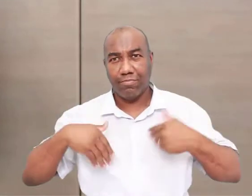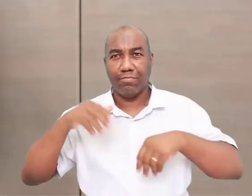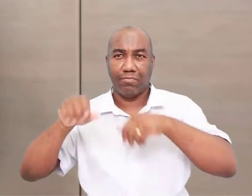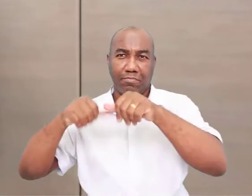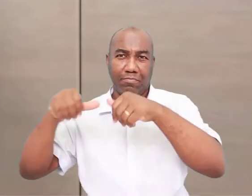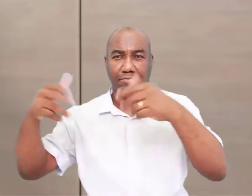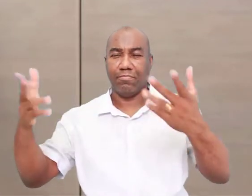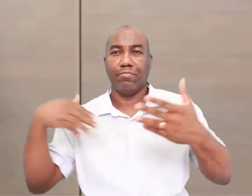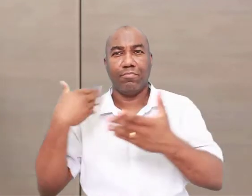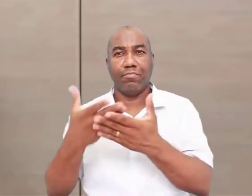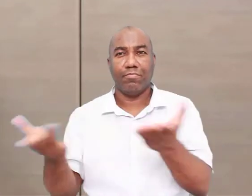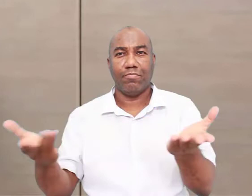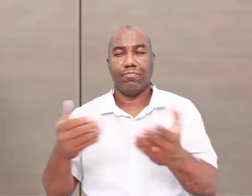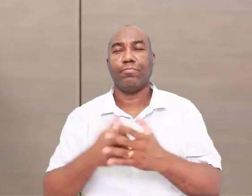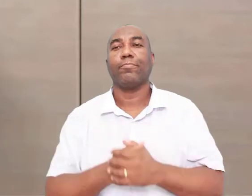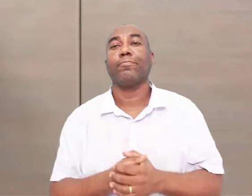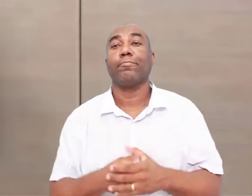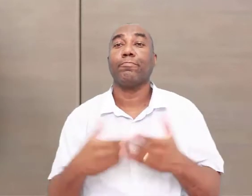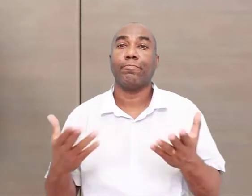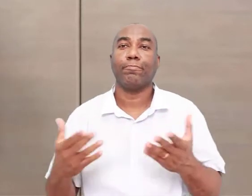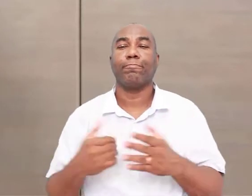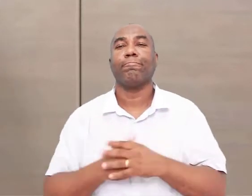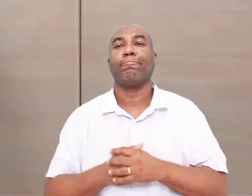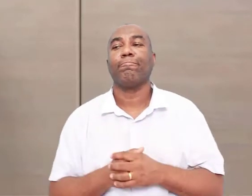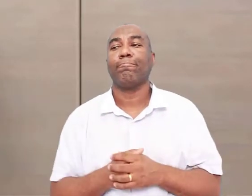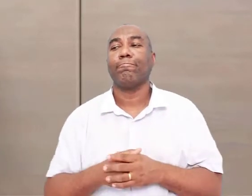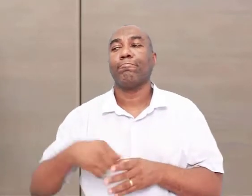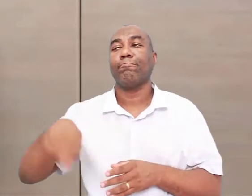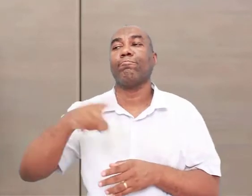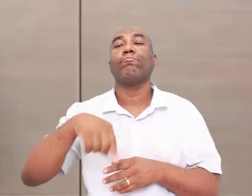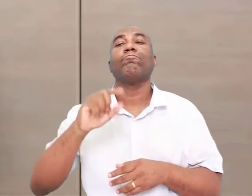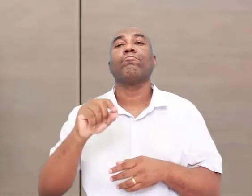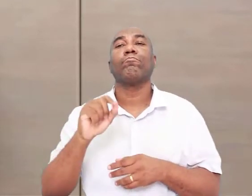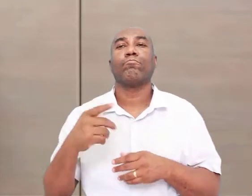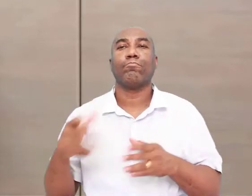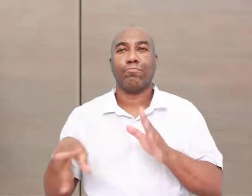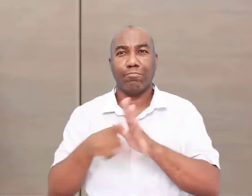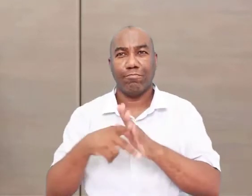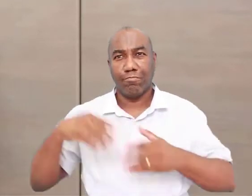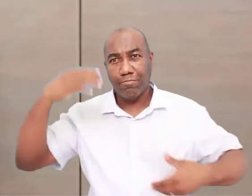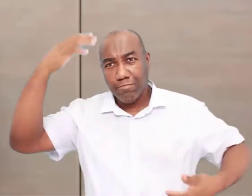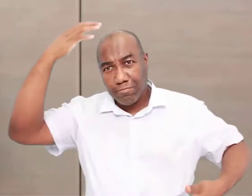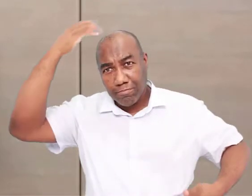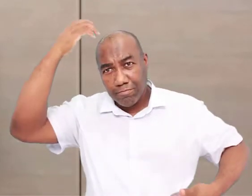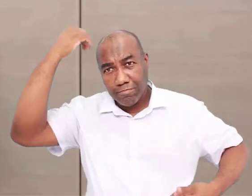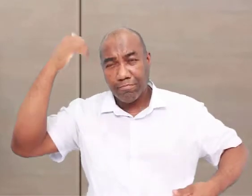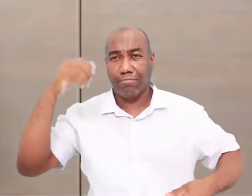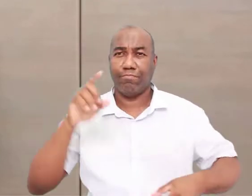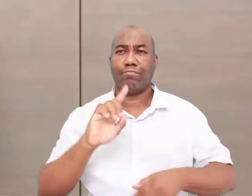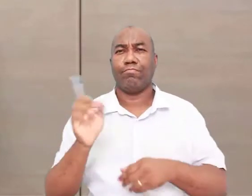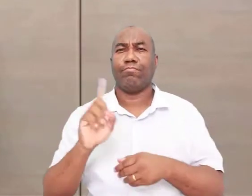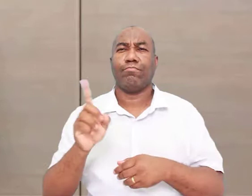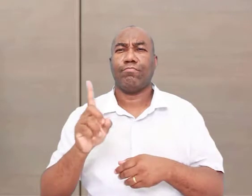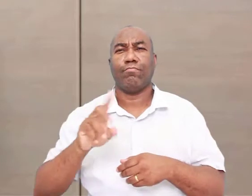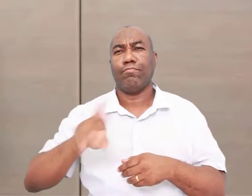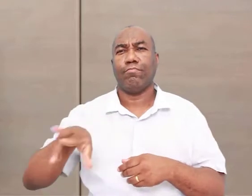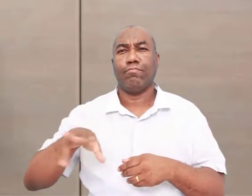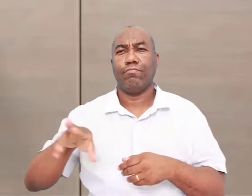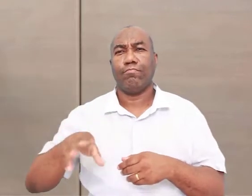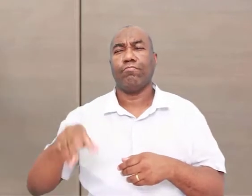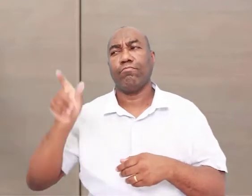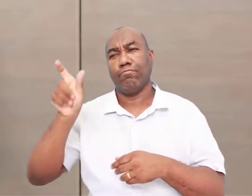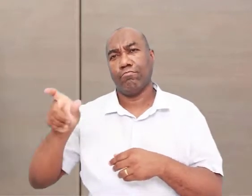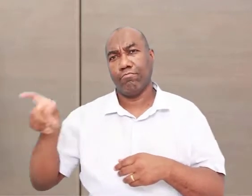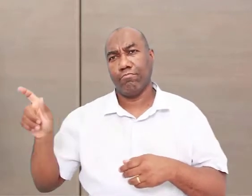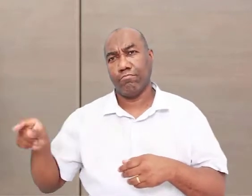ancestrais. Então, resumindo. Nós não descendemos do macaco. Nós descendemos de um mamífero comum, que deu